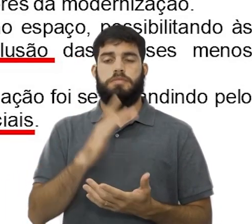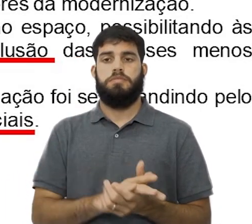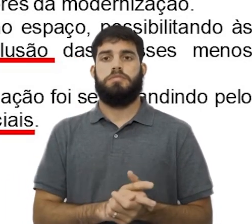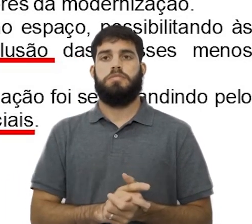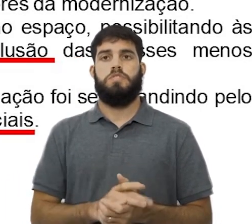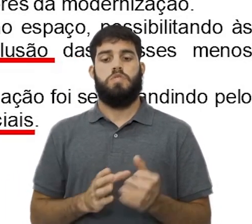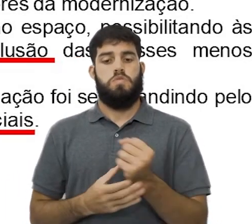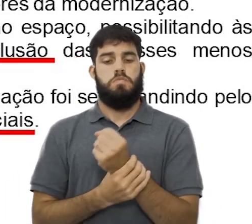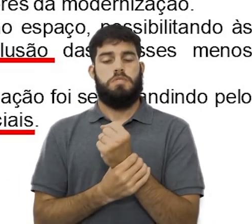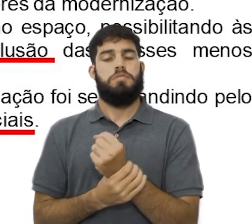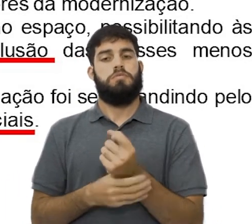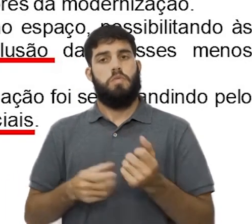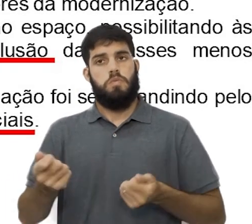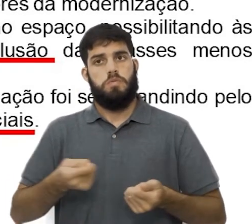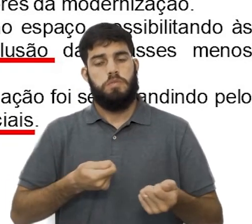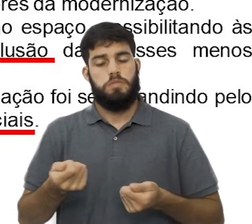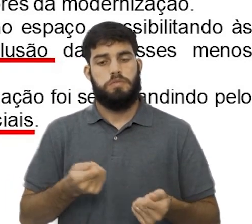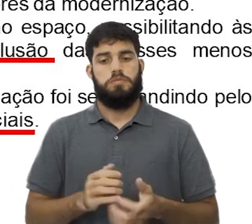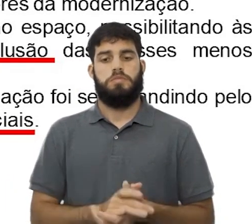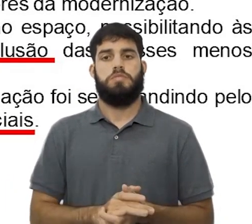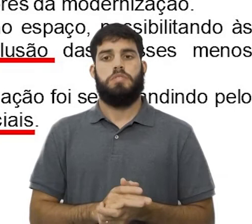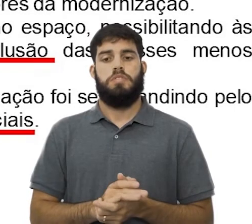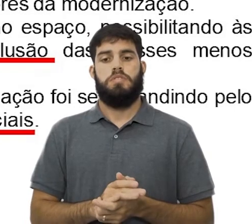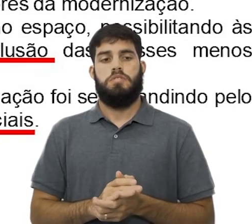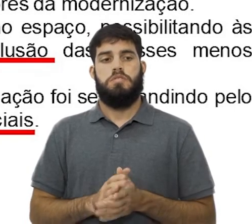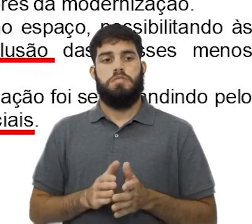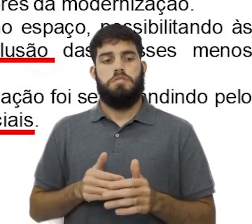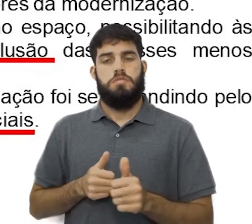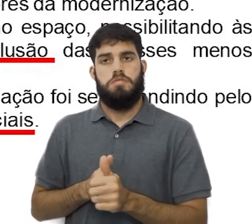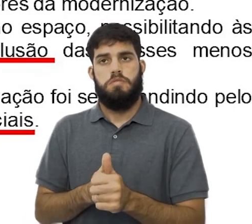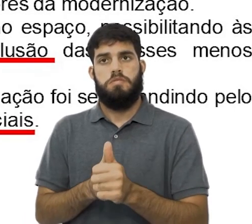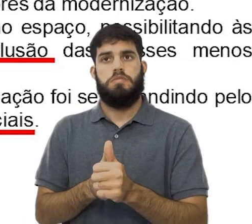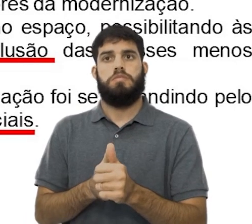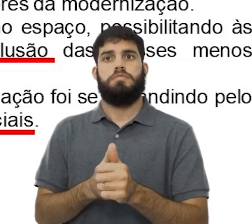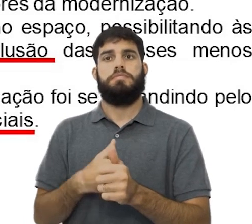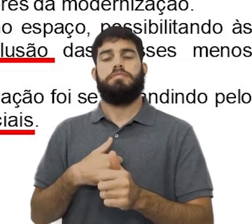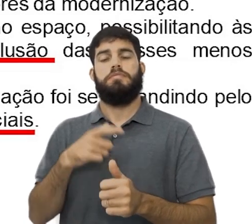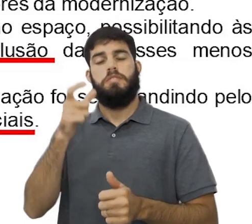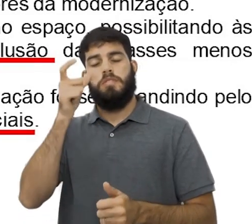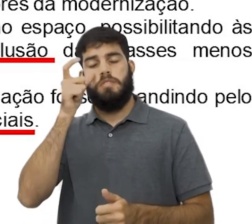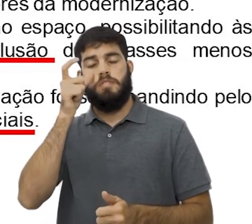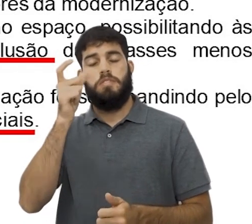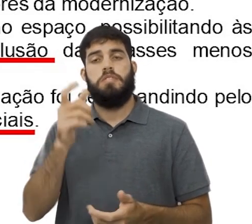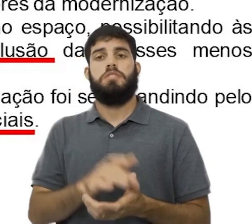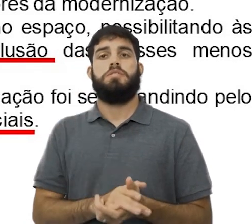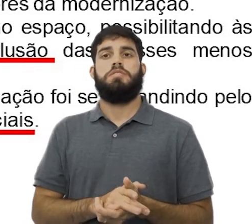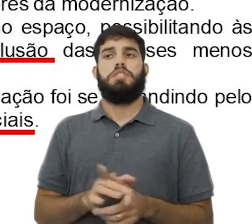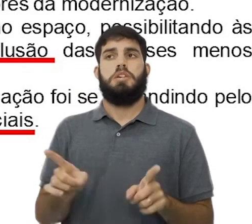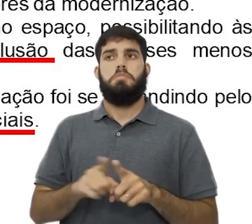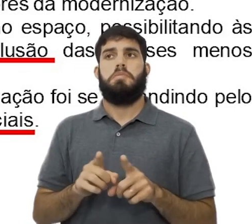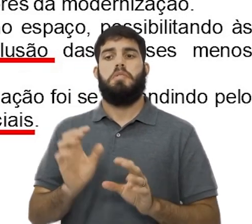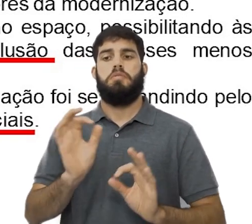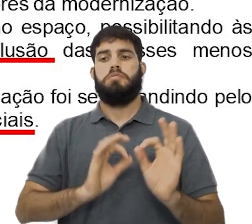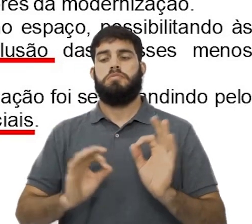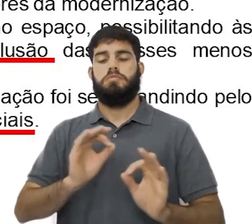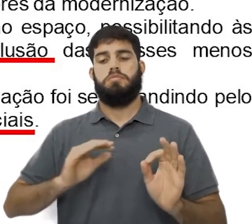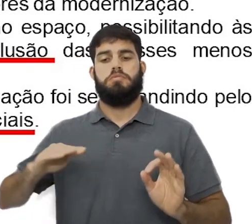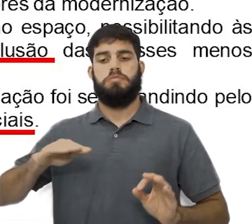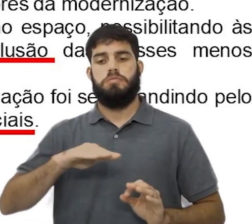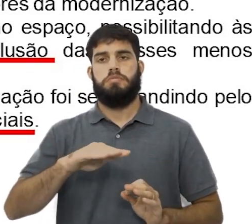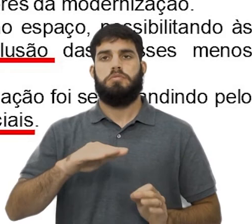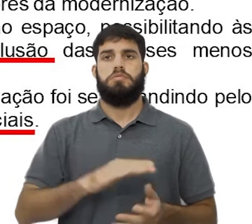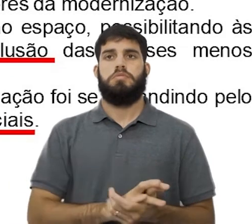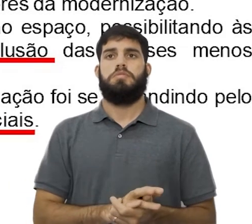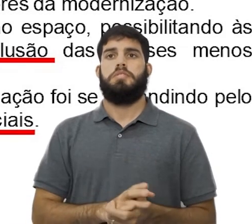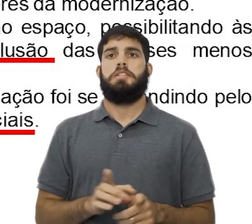dominadores, controladores, que direcionam os investimentos para seus interesses, organizando o tráfico de veículos particulares,